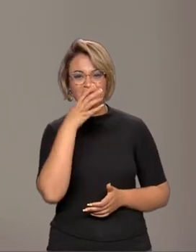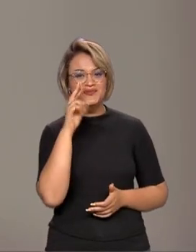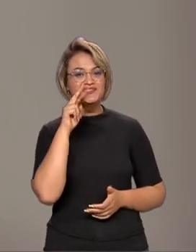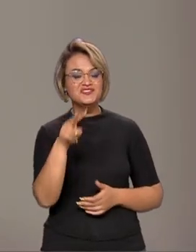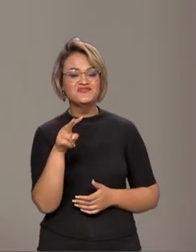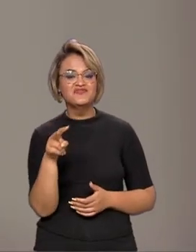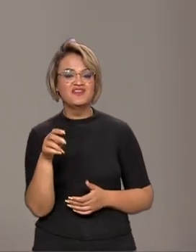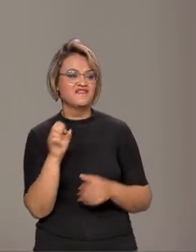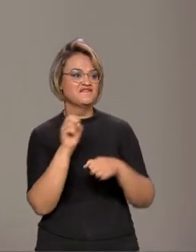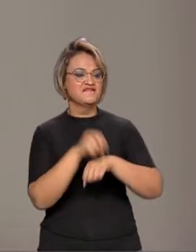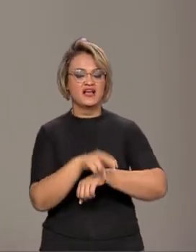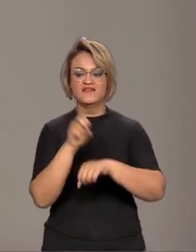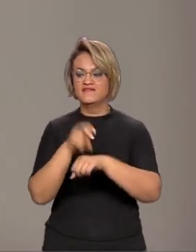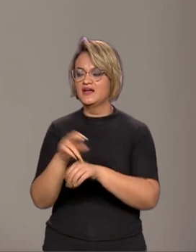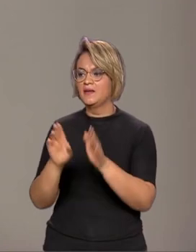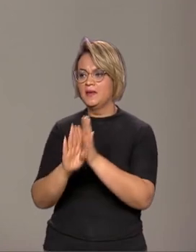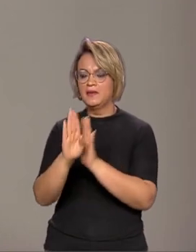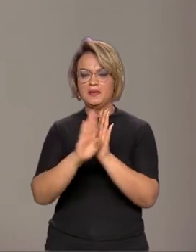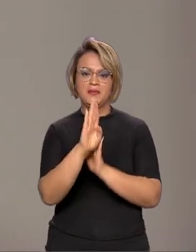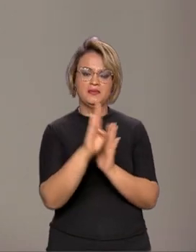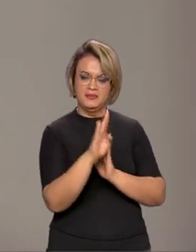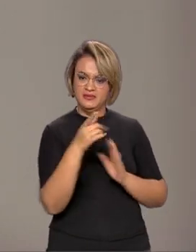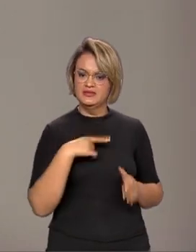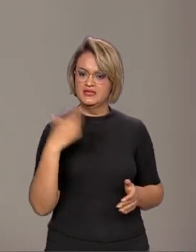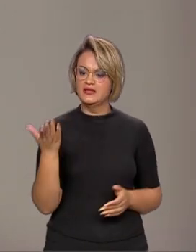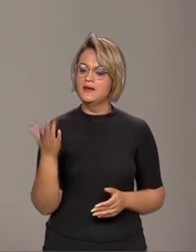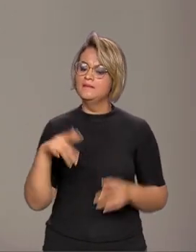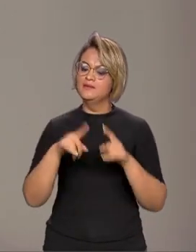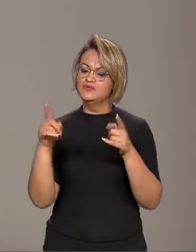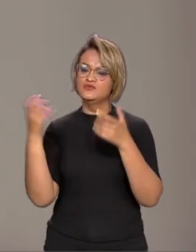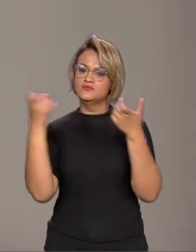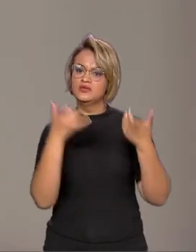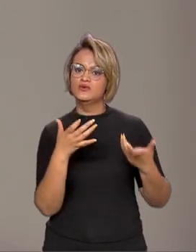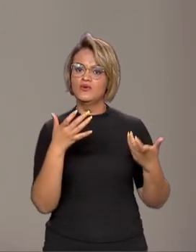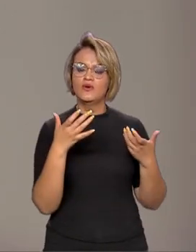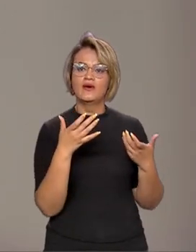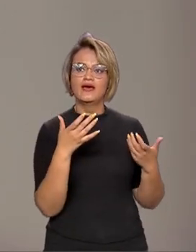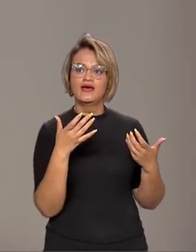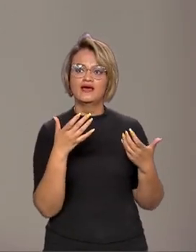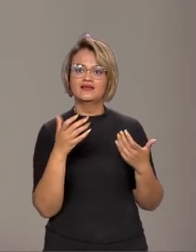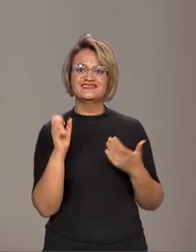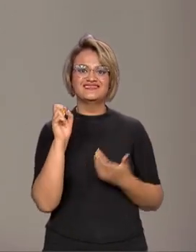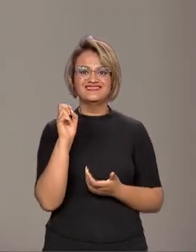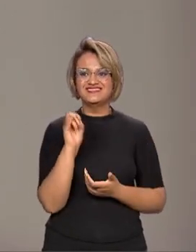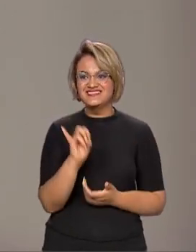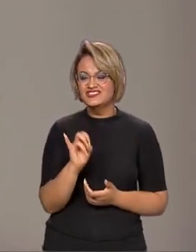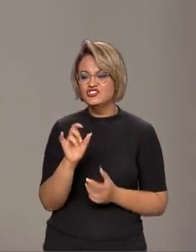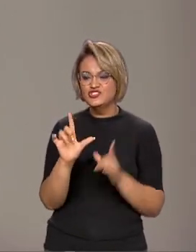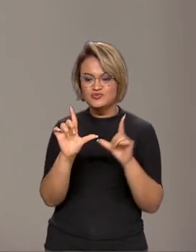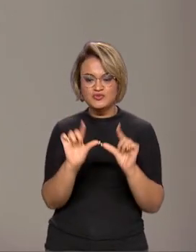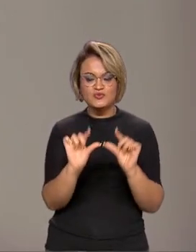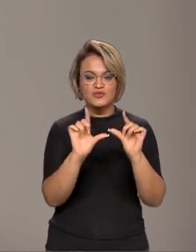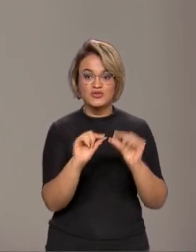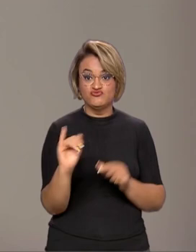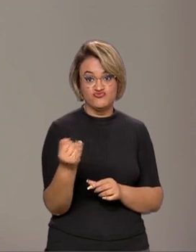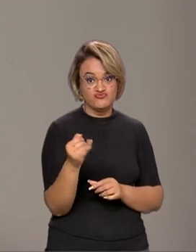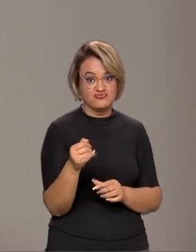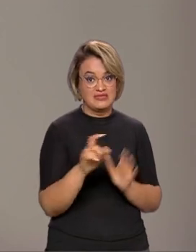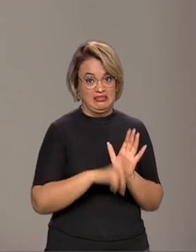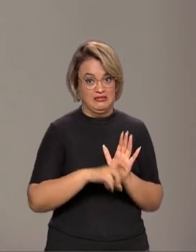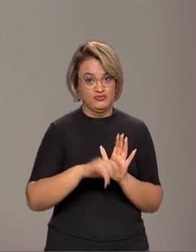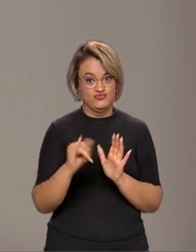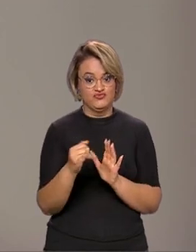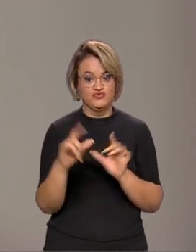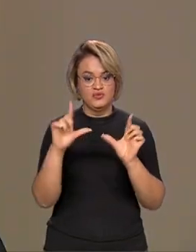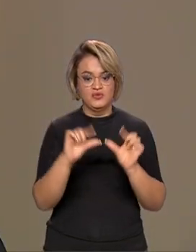abertura de vagas crescendo de forma consistente, né? Mas, como o senhor acabou de colocar, se nós tivermos aí uma redução na taxa de juros,